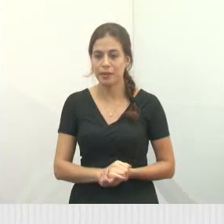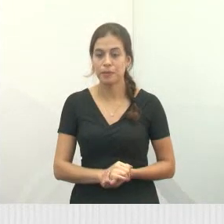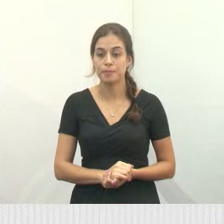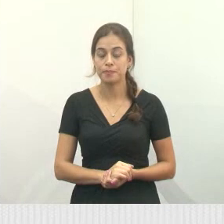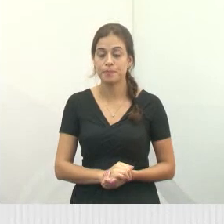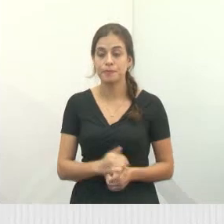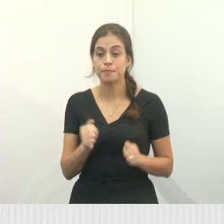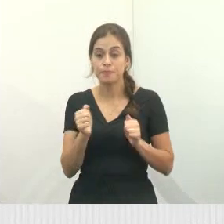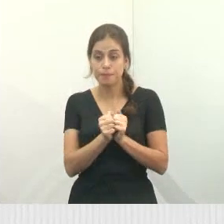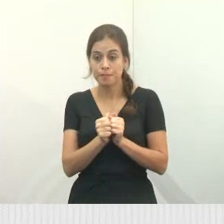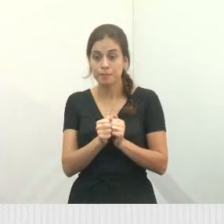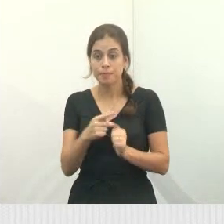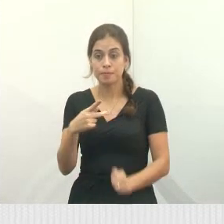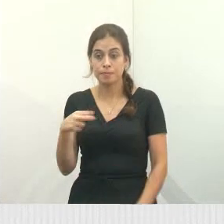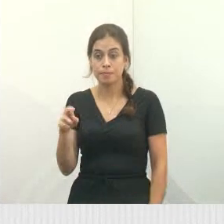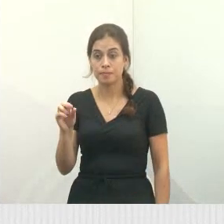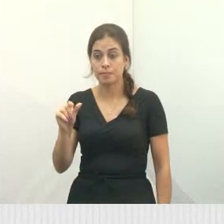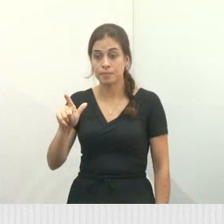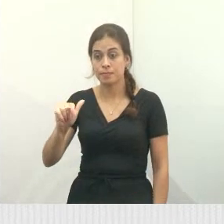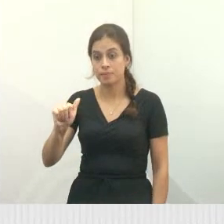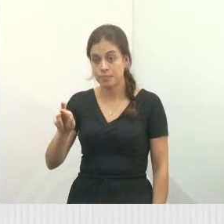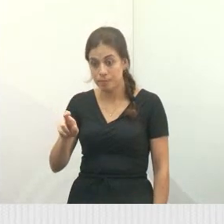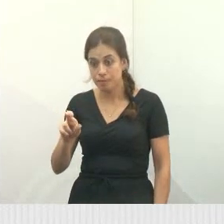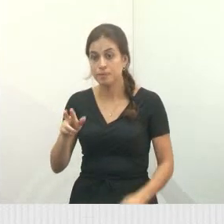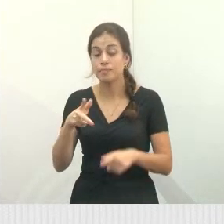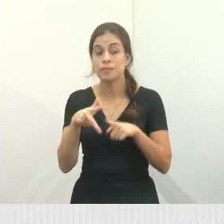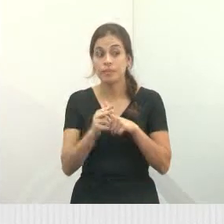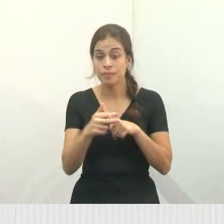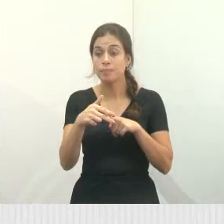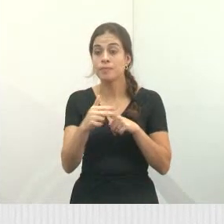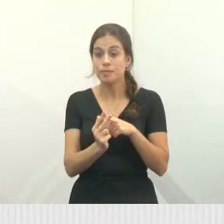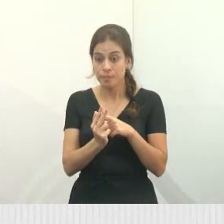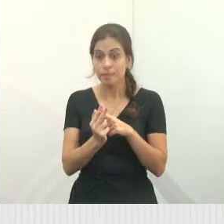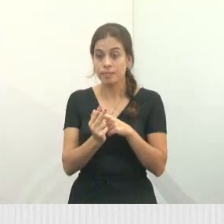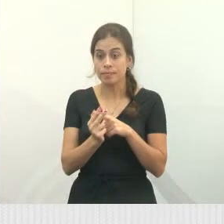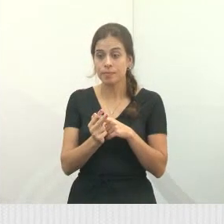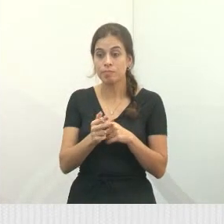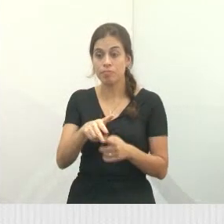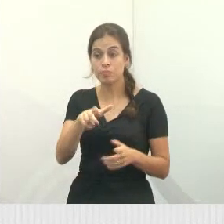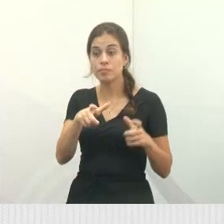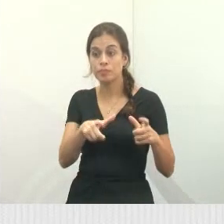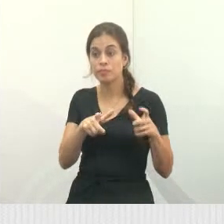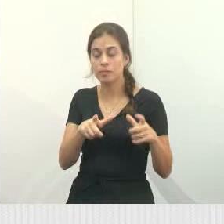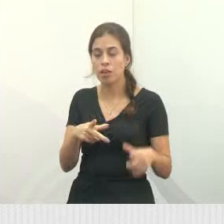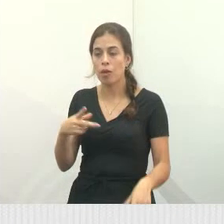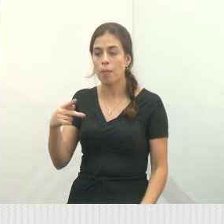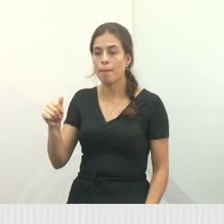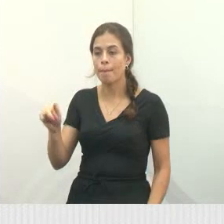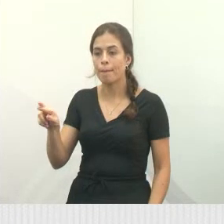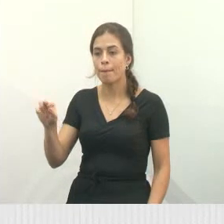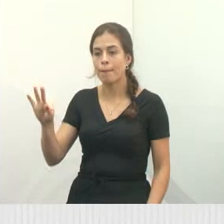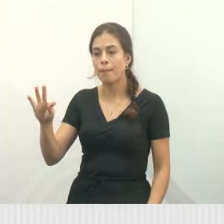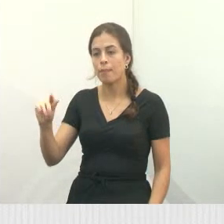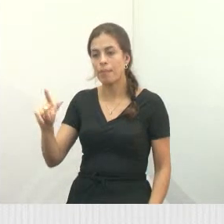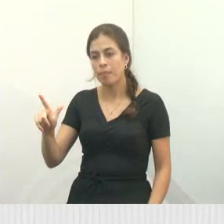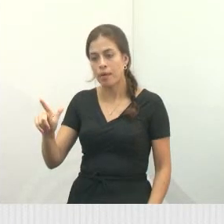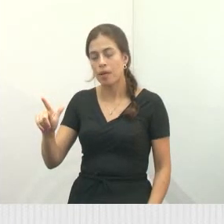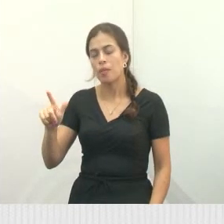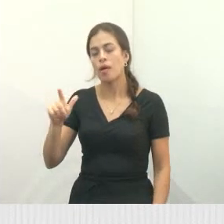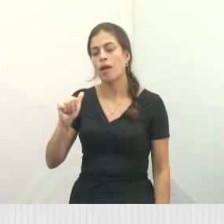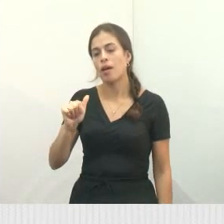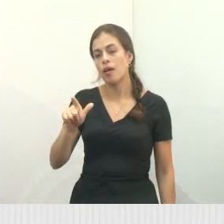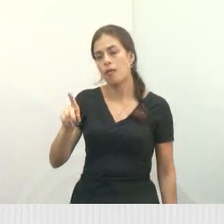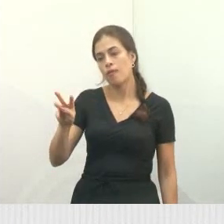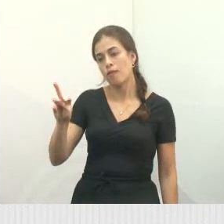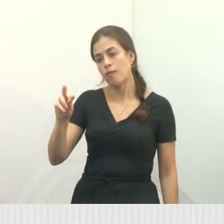junto com a Prolar, reformar esse espaço lá no Portal Alvorada, ali do lado do 1º de